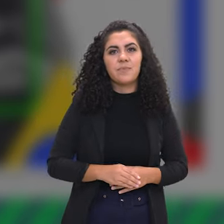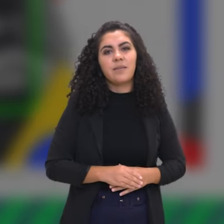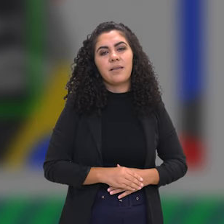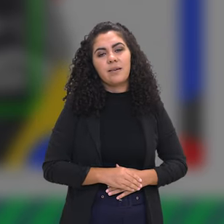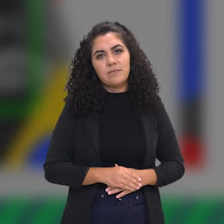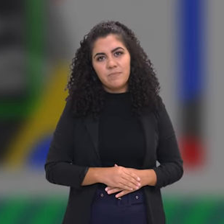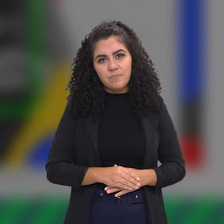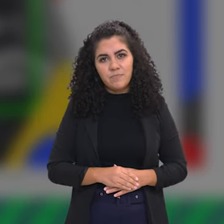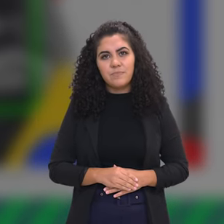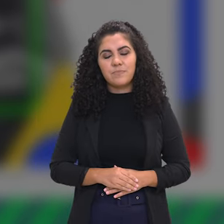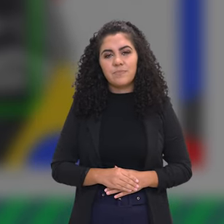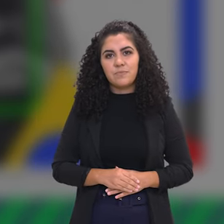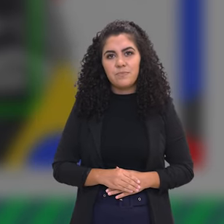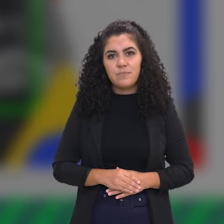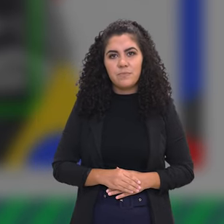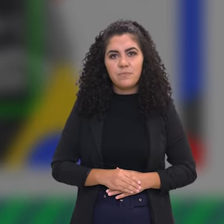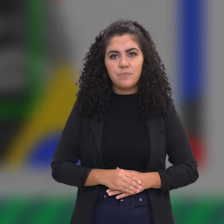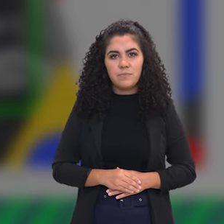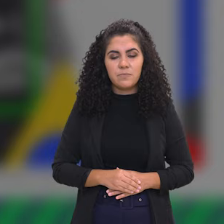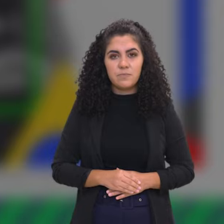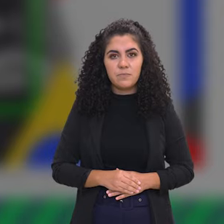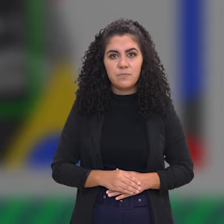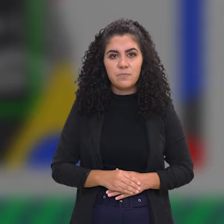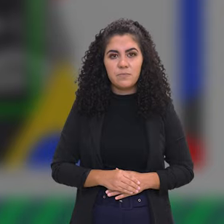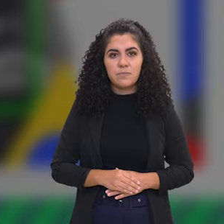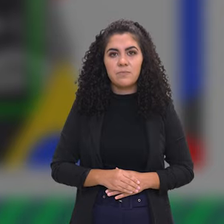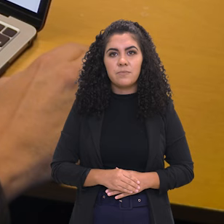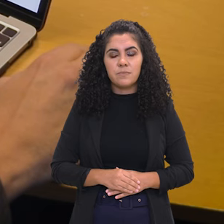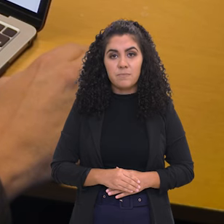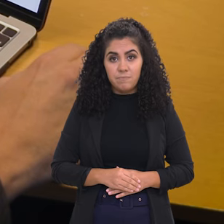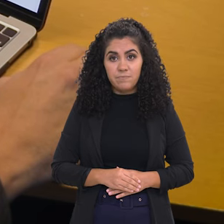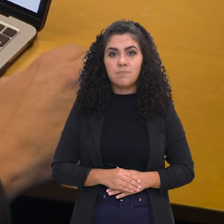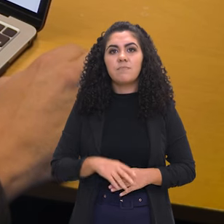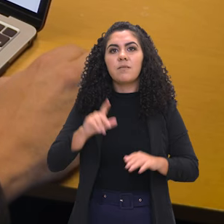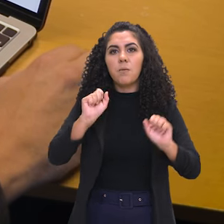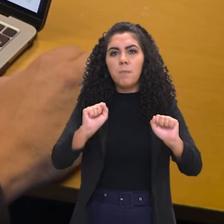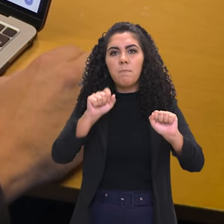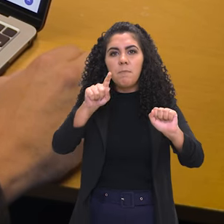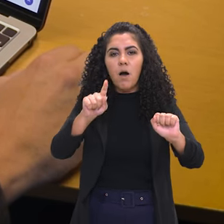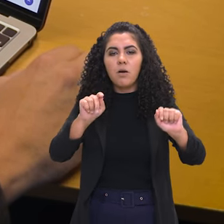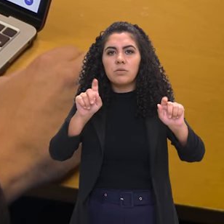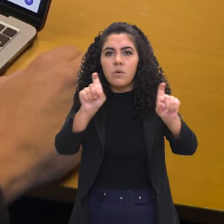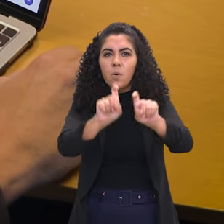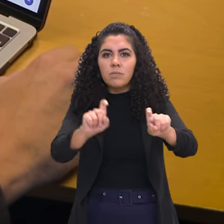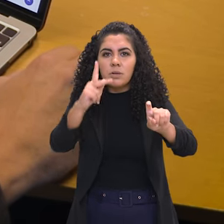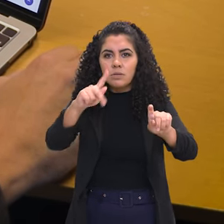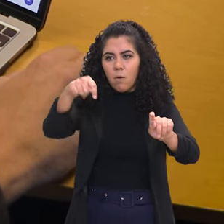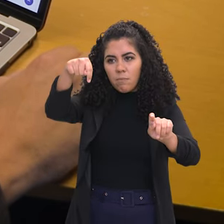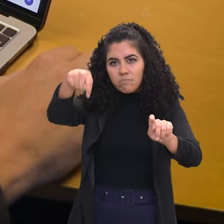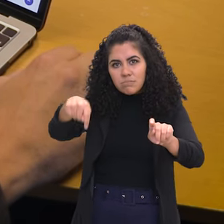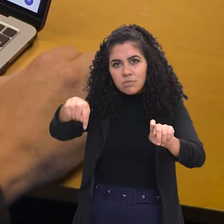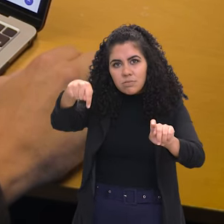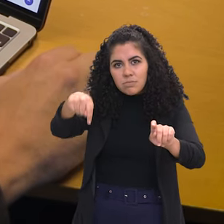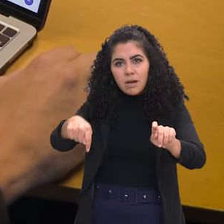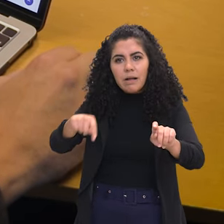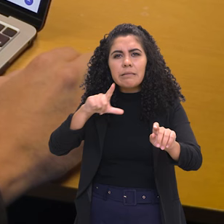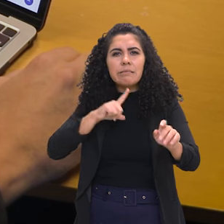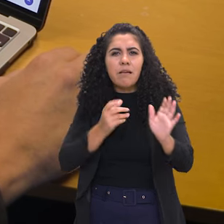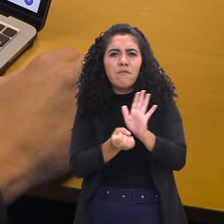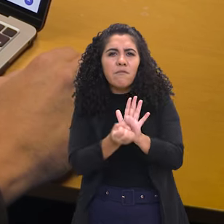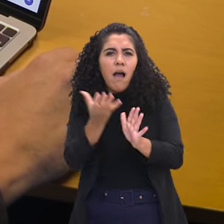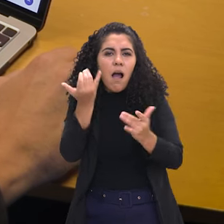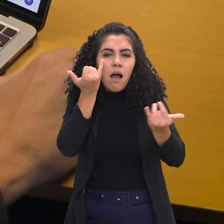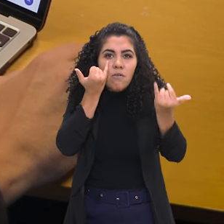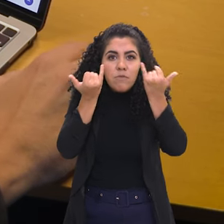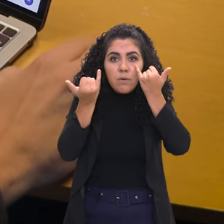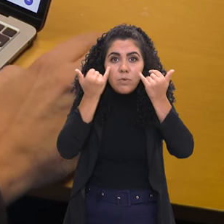gestão e barra concurso público nacional. Role a sua barra de navegação para baixo e você vai ver que tem